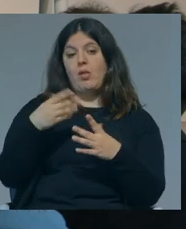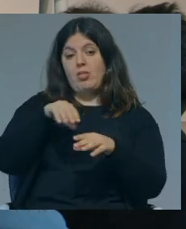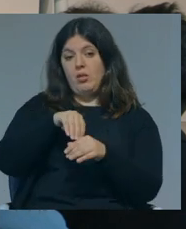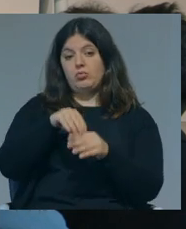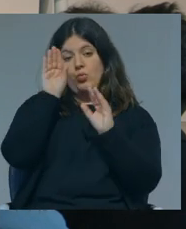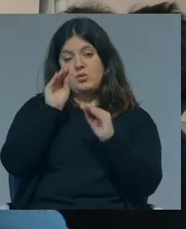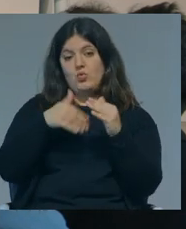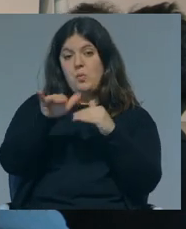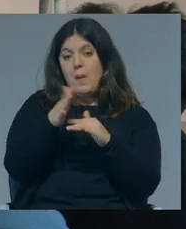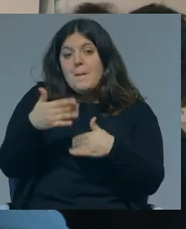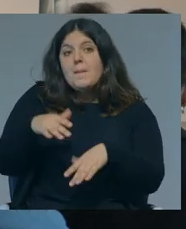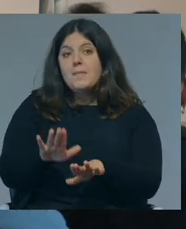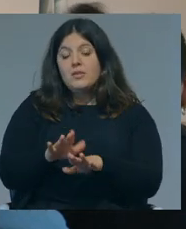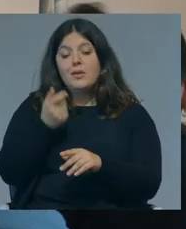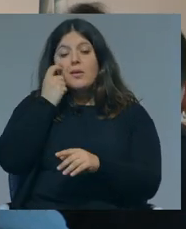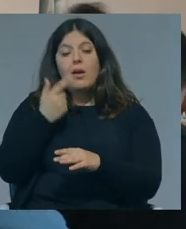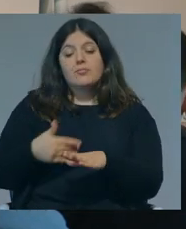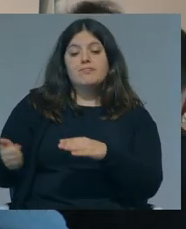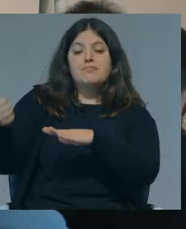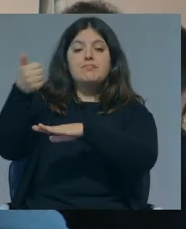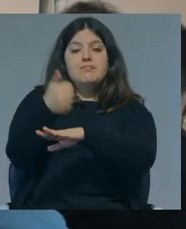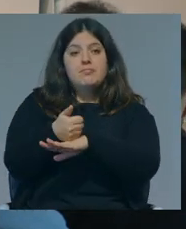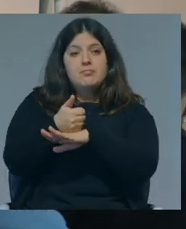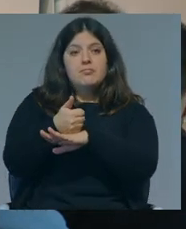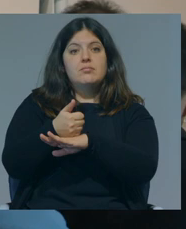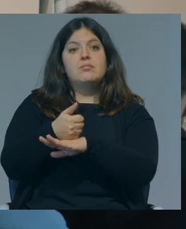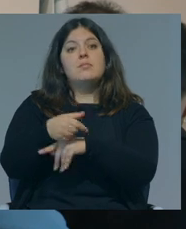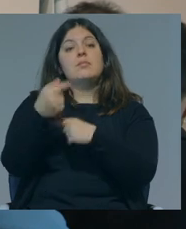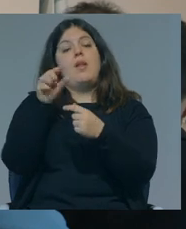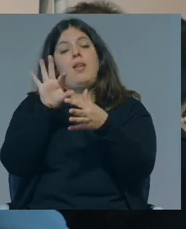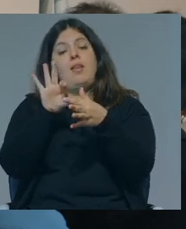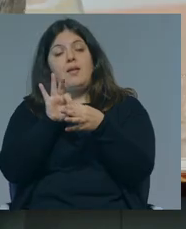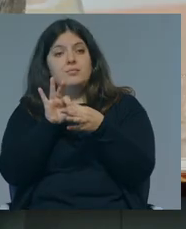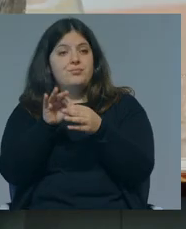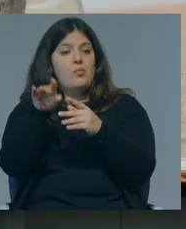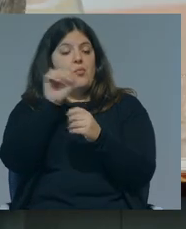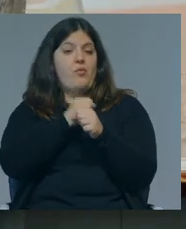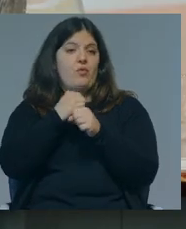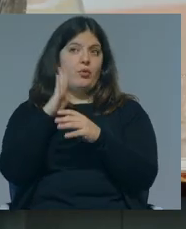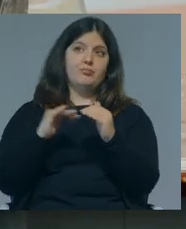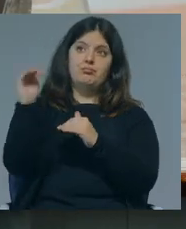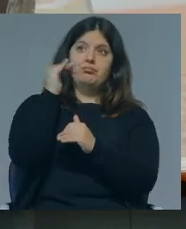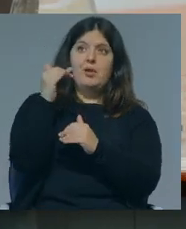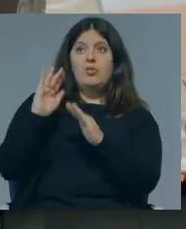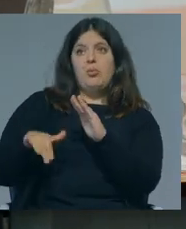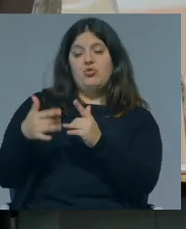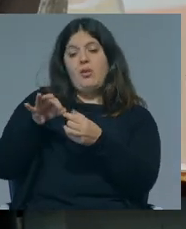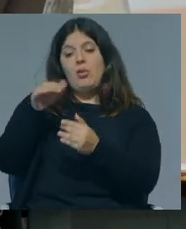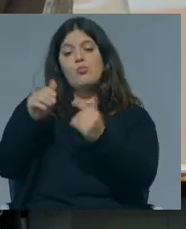e contudo as que chegam às carreiras de topo são menos em termos proporcionais.